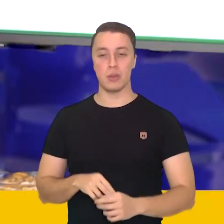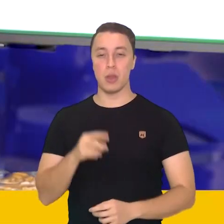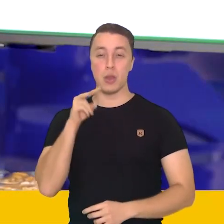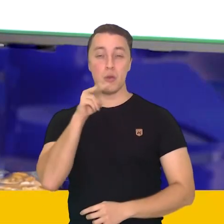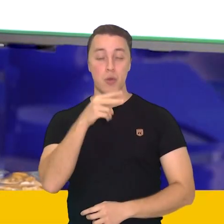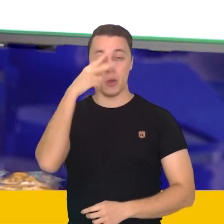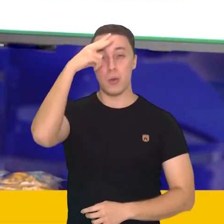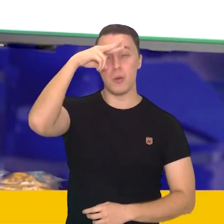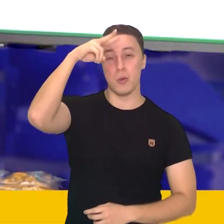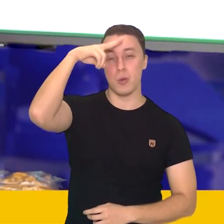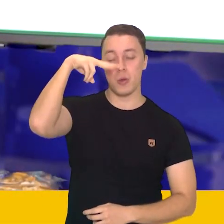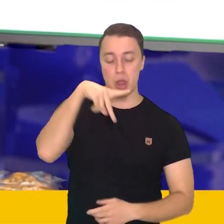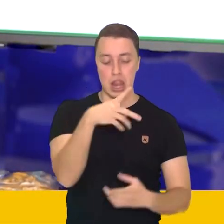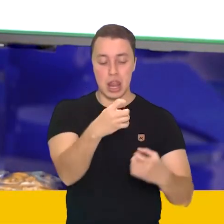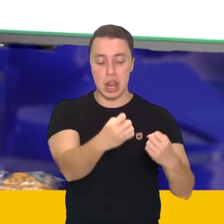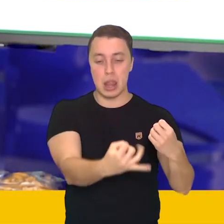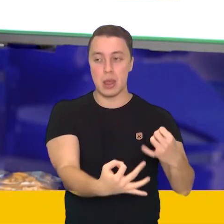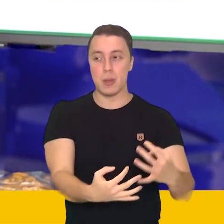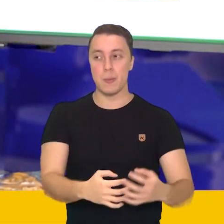vê a história.